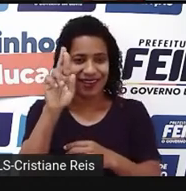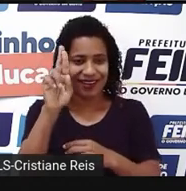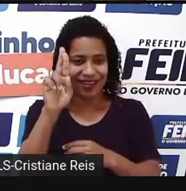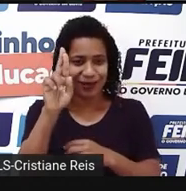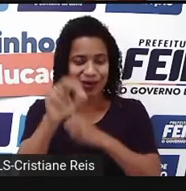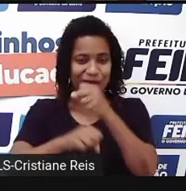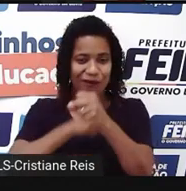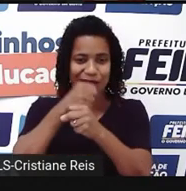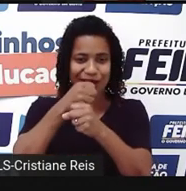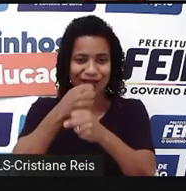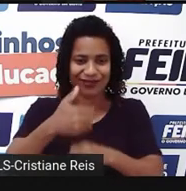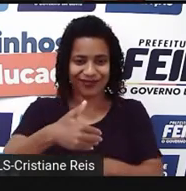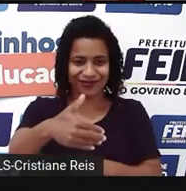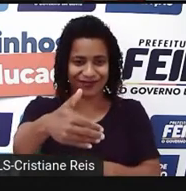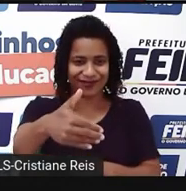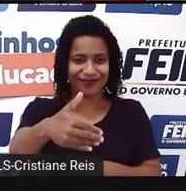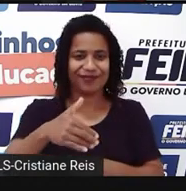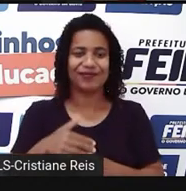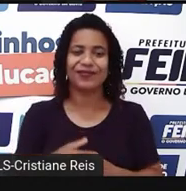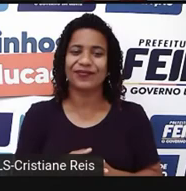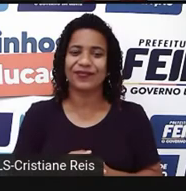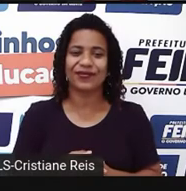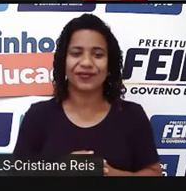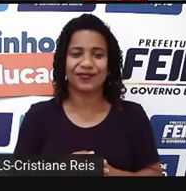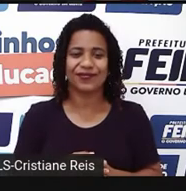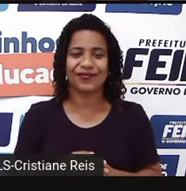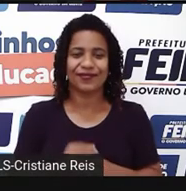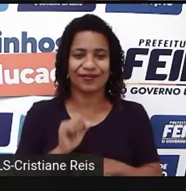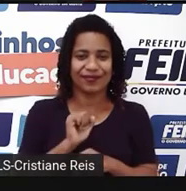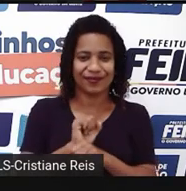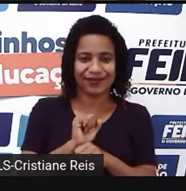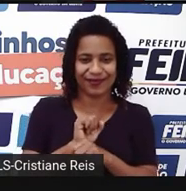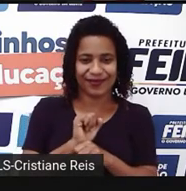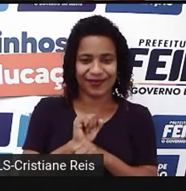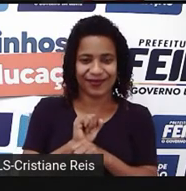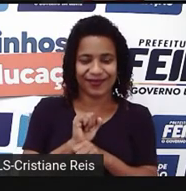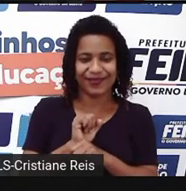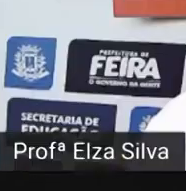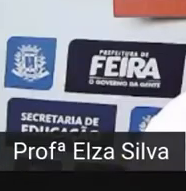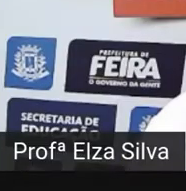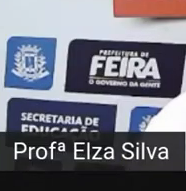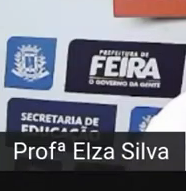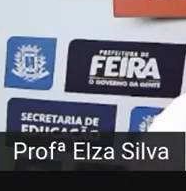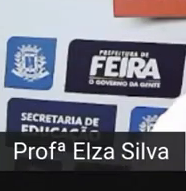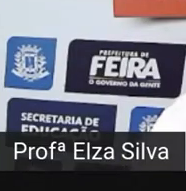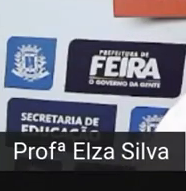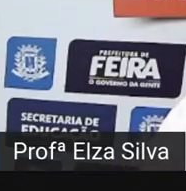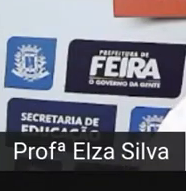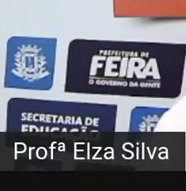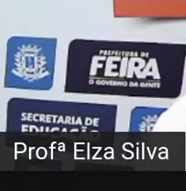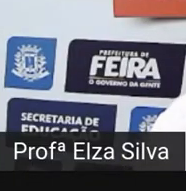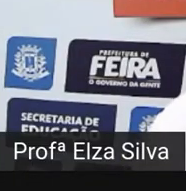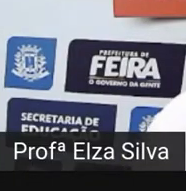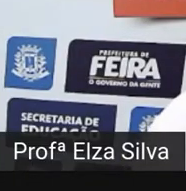Let's go. Just a moment, please. Só um minutinho, por favor. Ok.